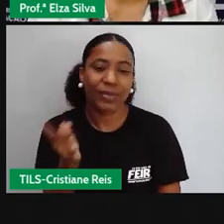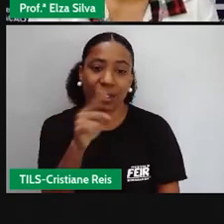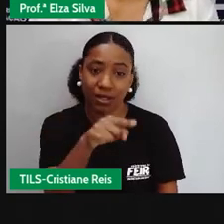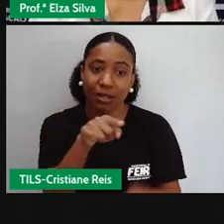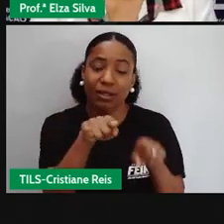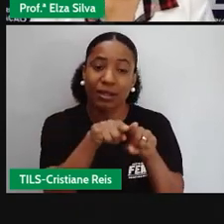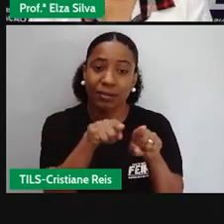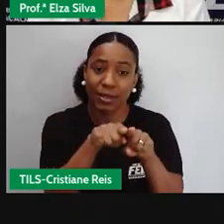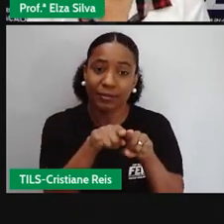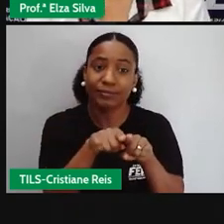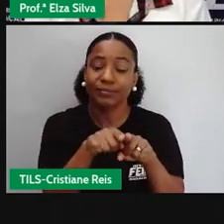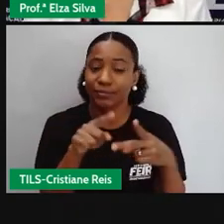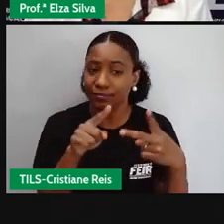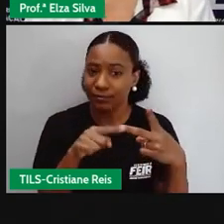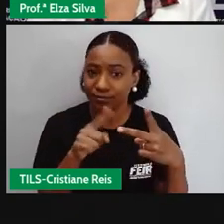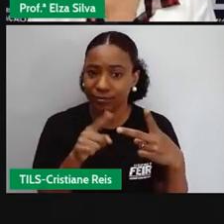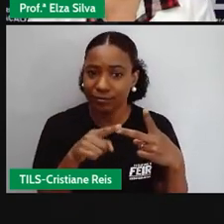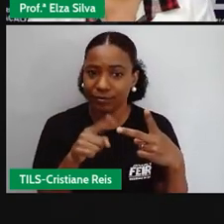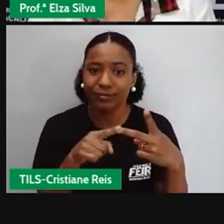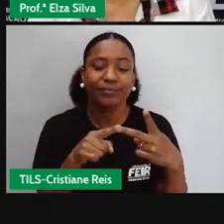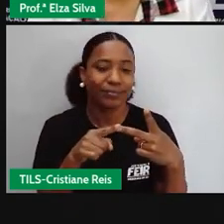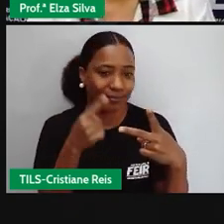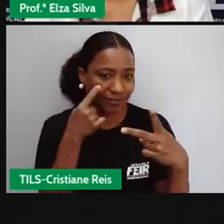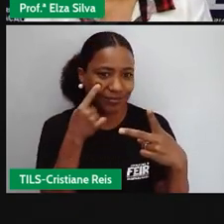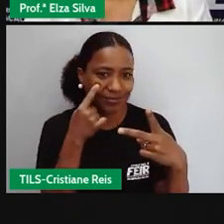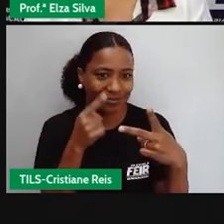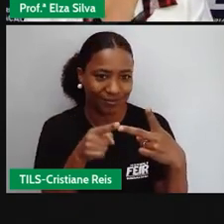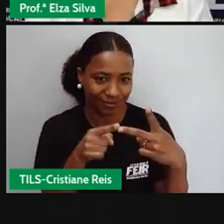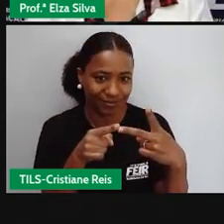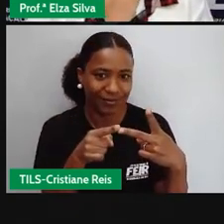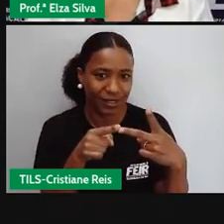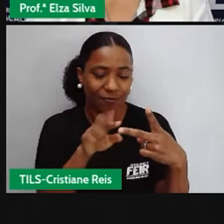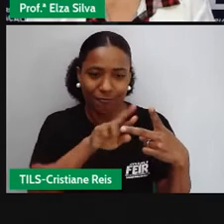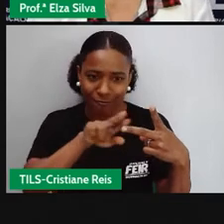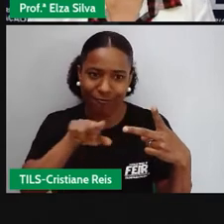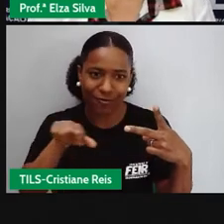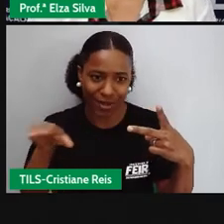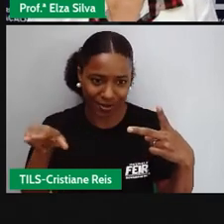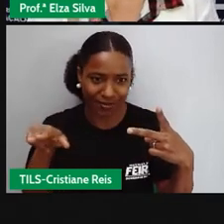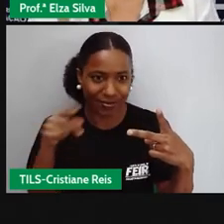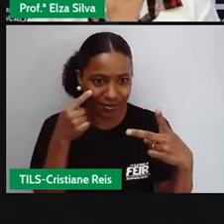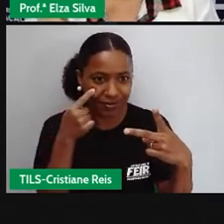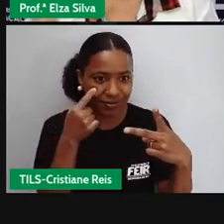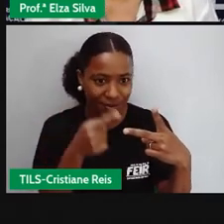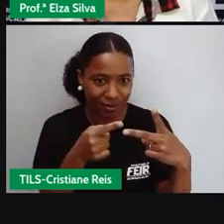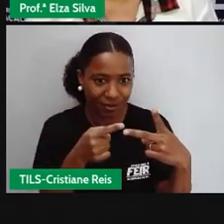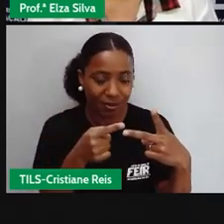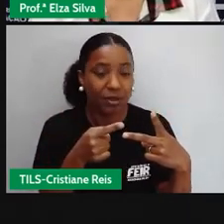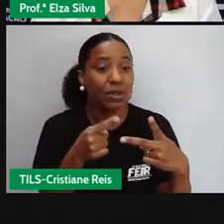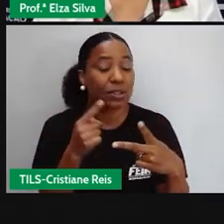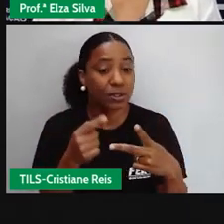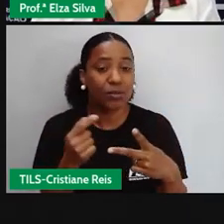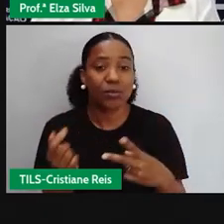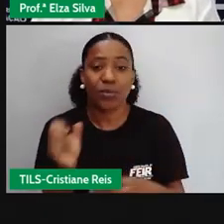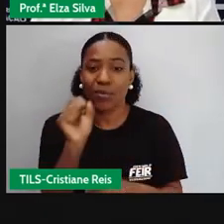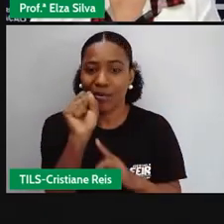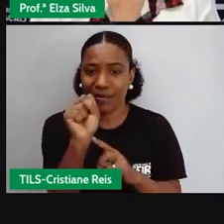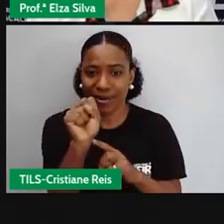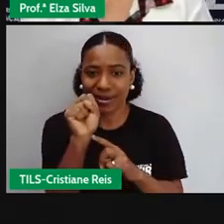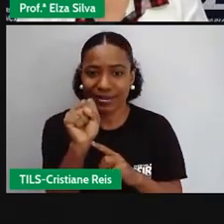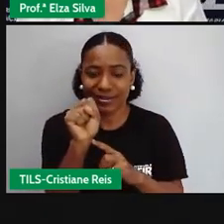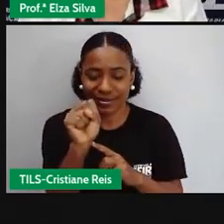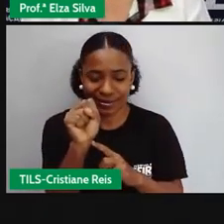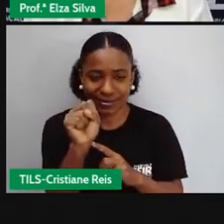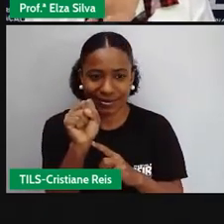singular. No segundo exemplo, strong hats, no plural. Veja que há o acréscimo do S